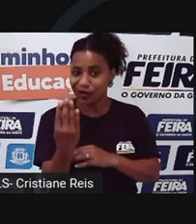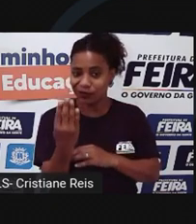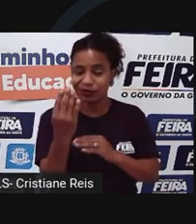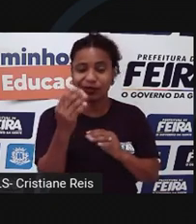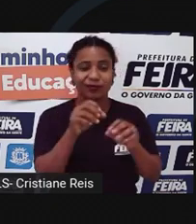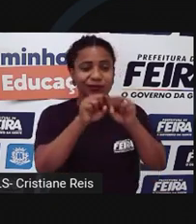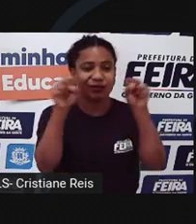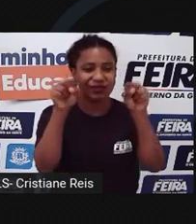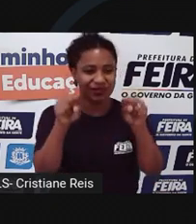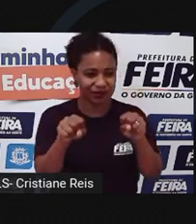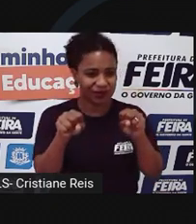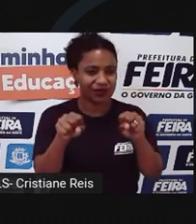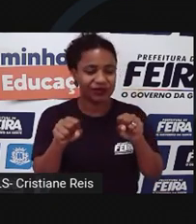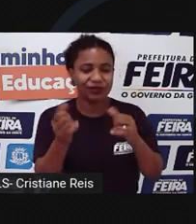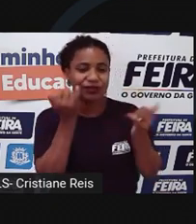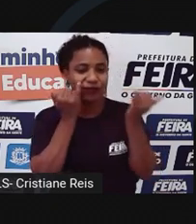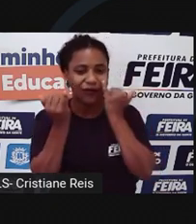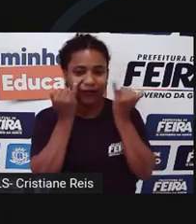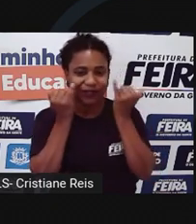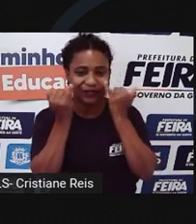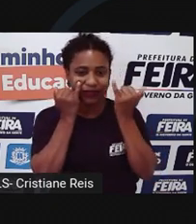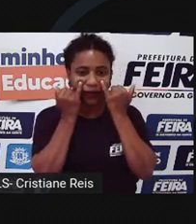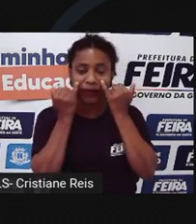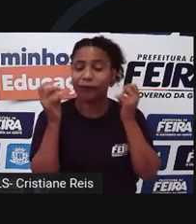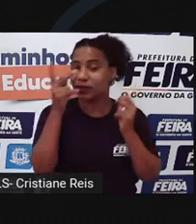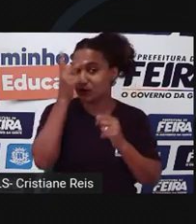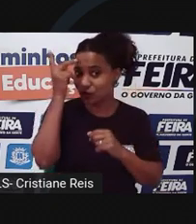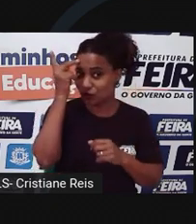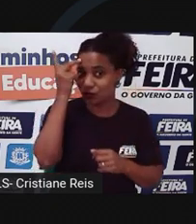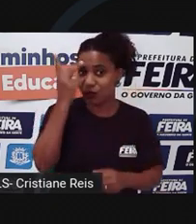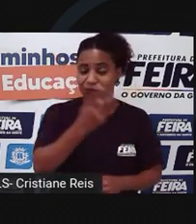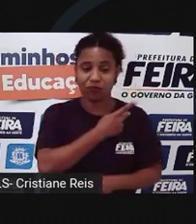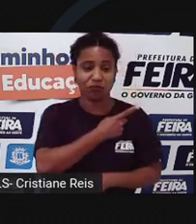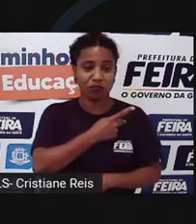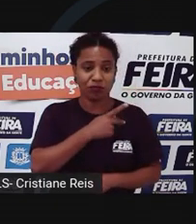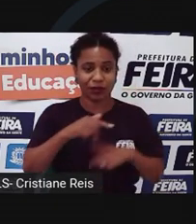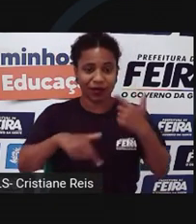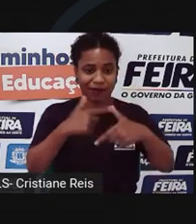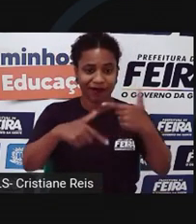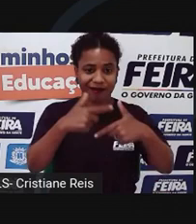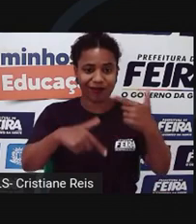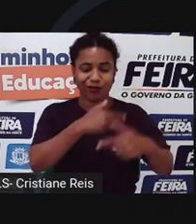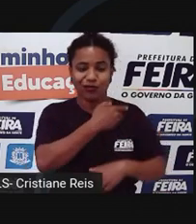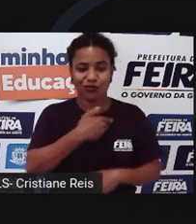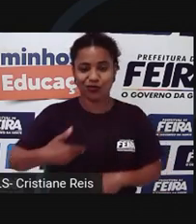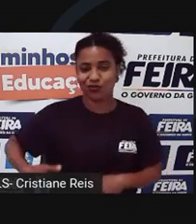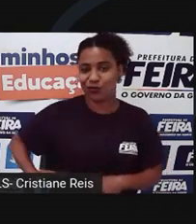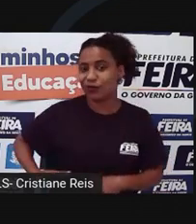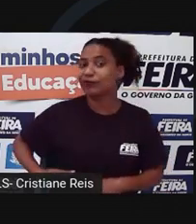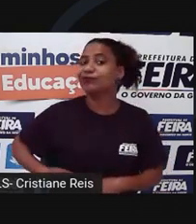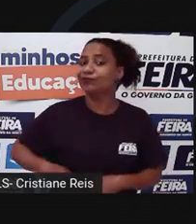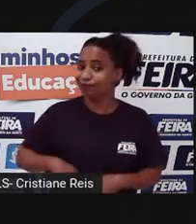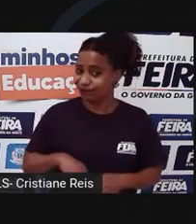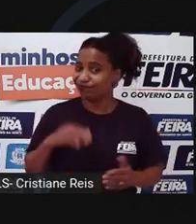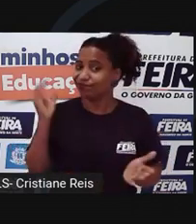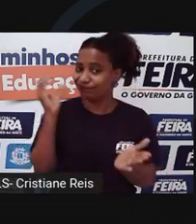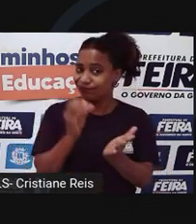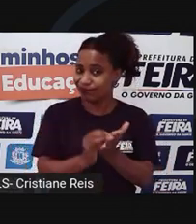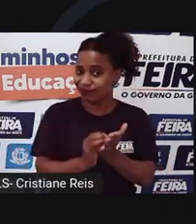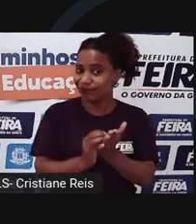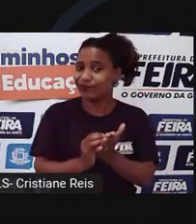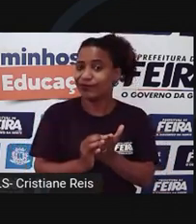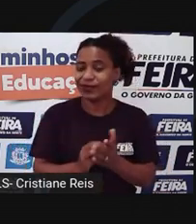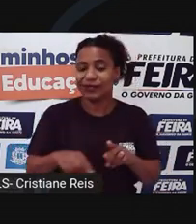quando praticados por funcionário público no exercício das suas funções. Outro exemplo é a criação e a divulgação de